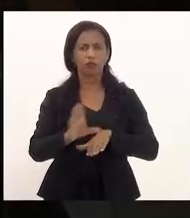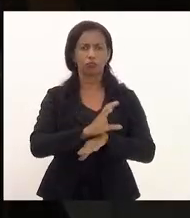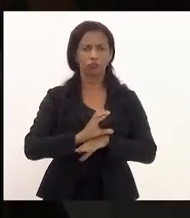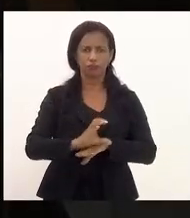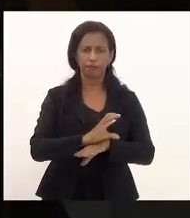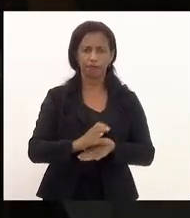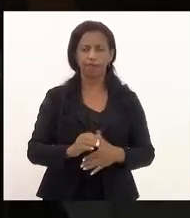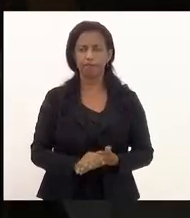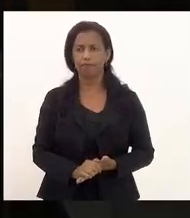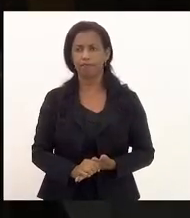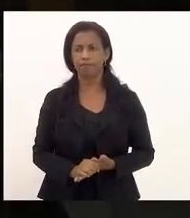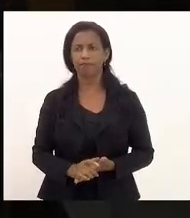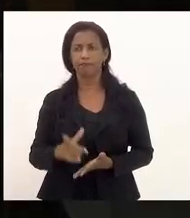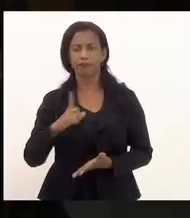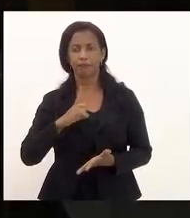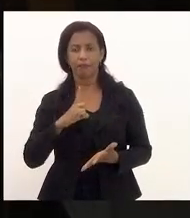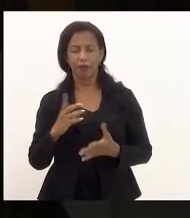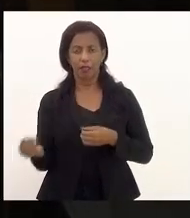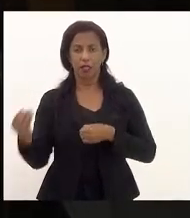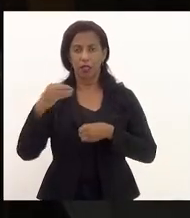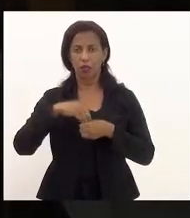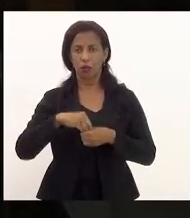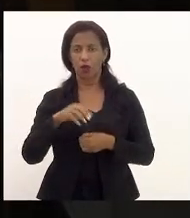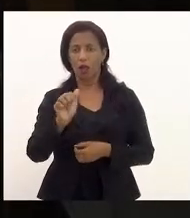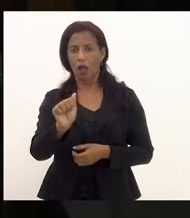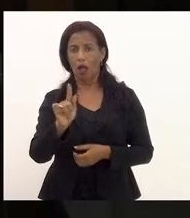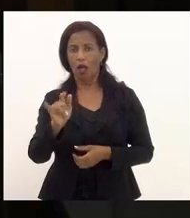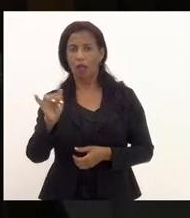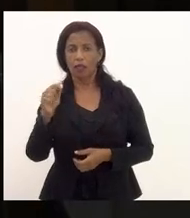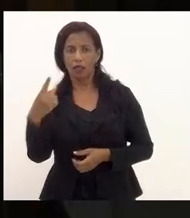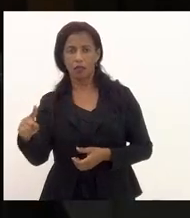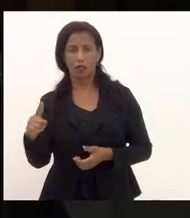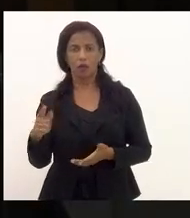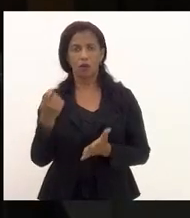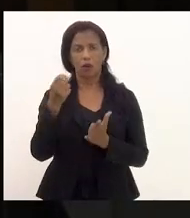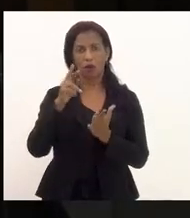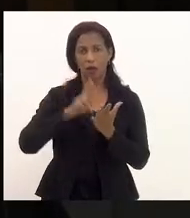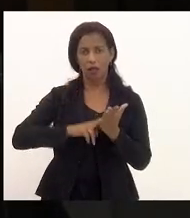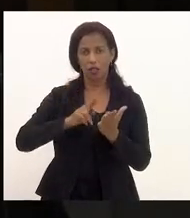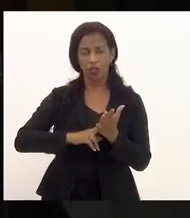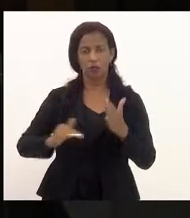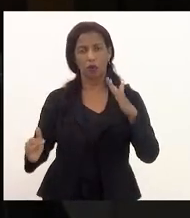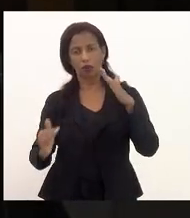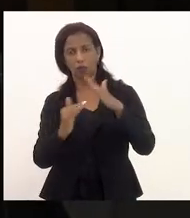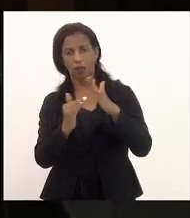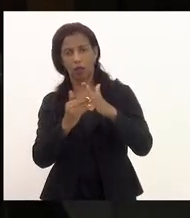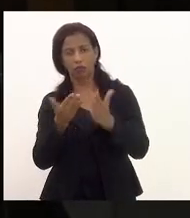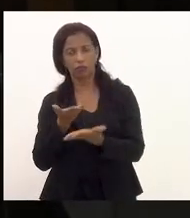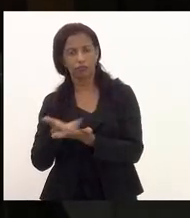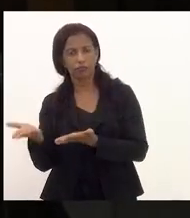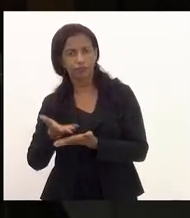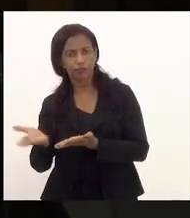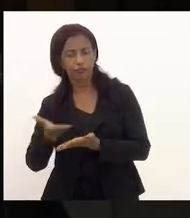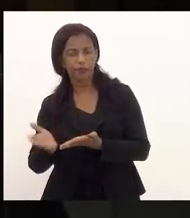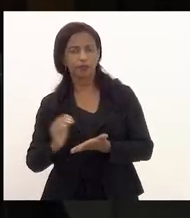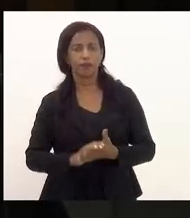que abrange a adesão ao regime, o teto de gastos,